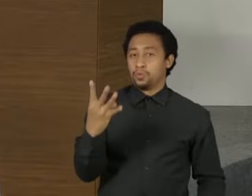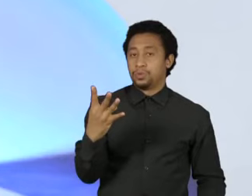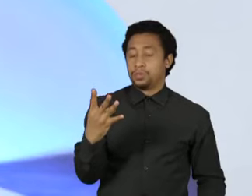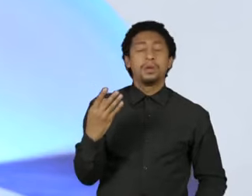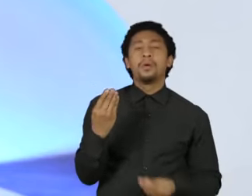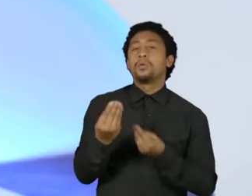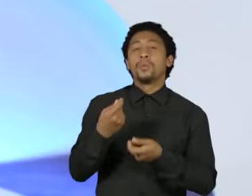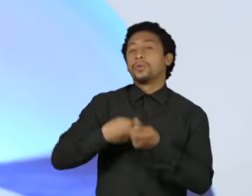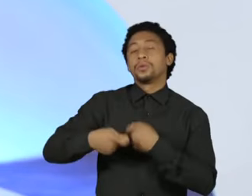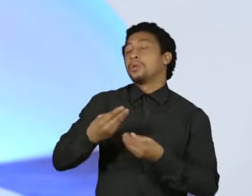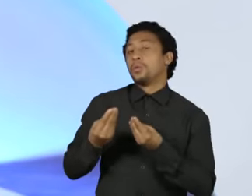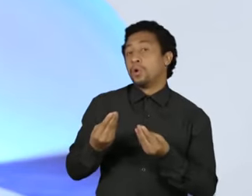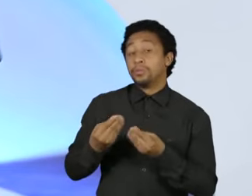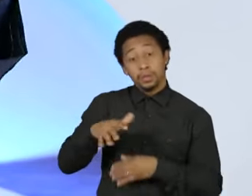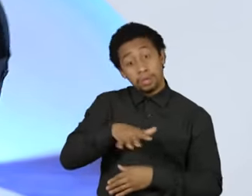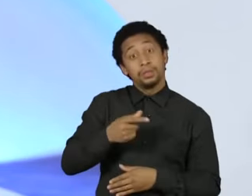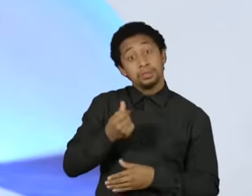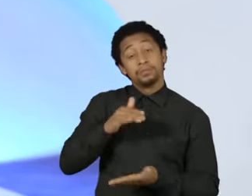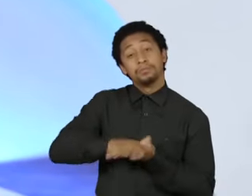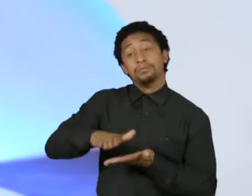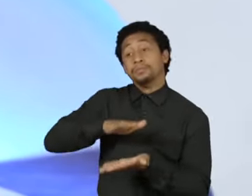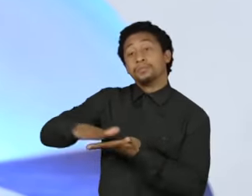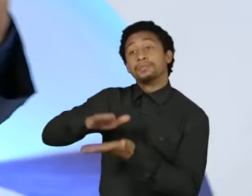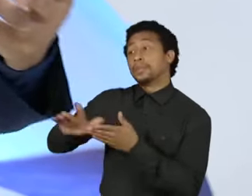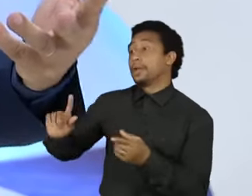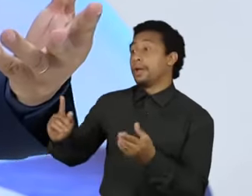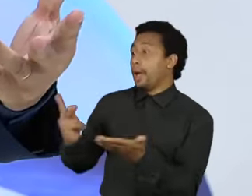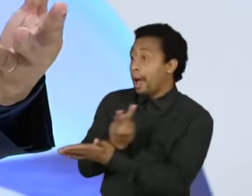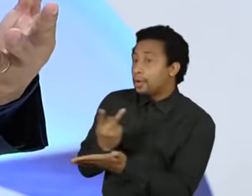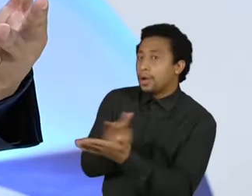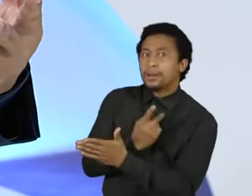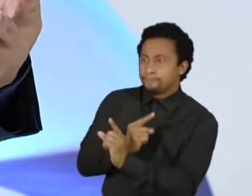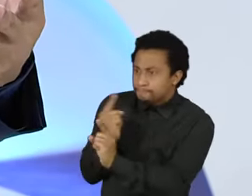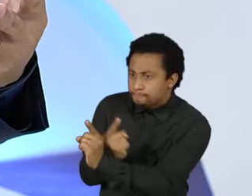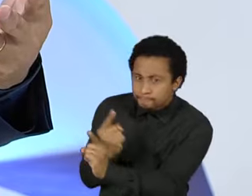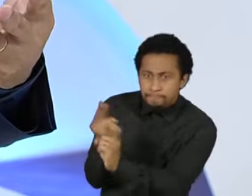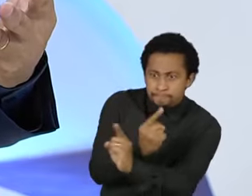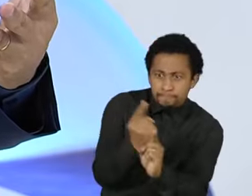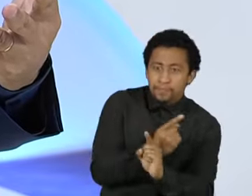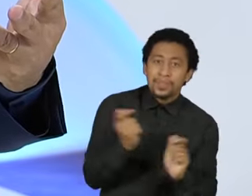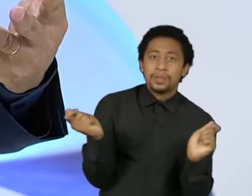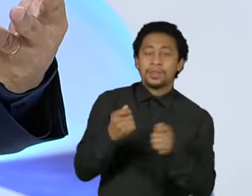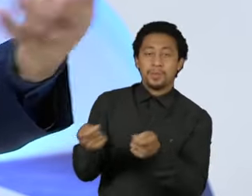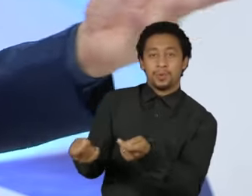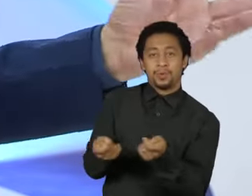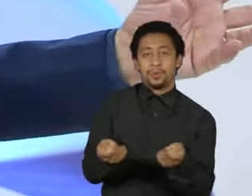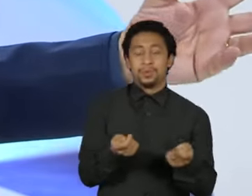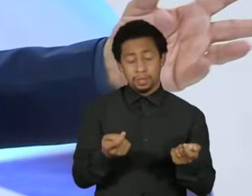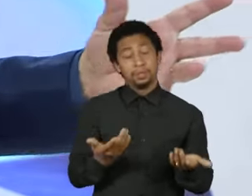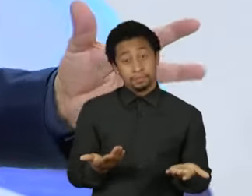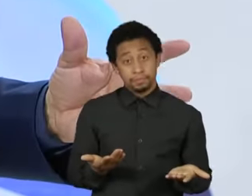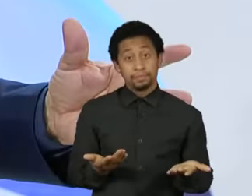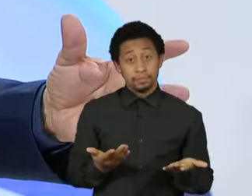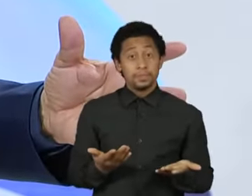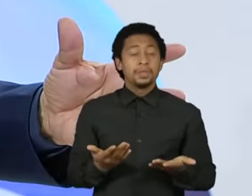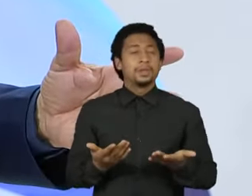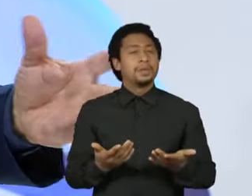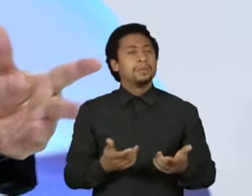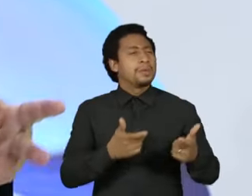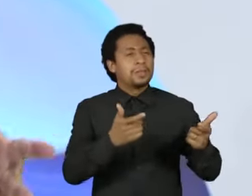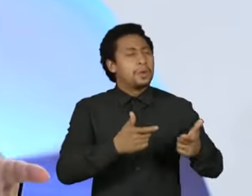Onde que o Brasil está desperdiçando? Eu tive que achar dinheiro no desperdício. E achei dinheiro no desperdício. Quer dizer, e fiz